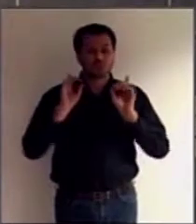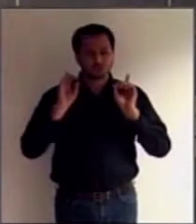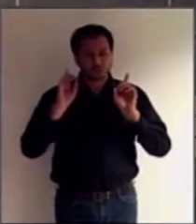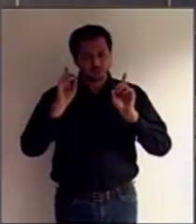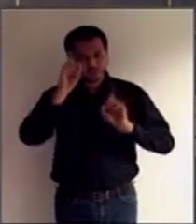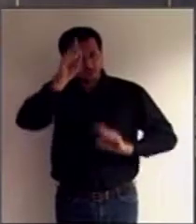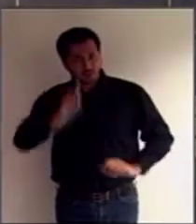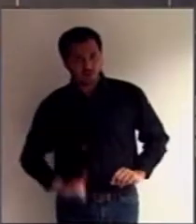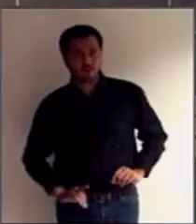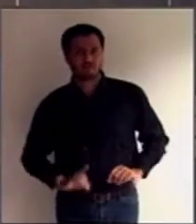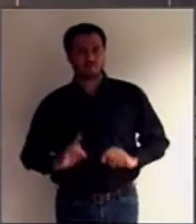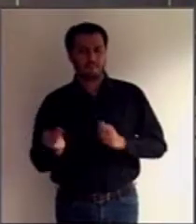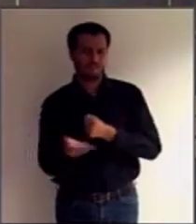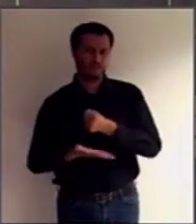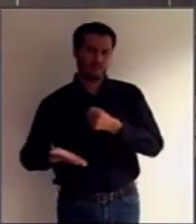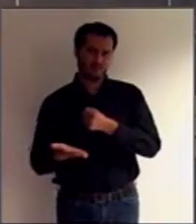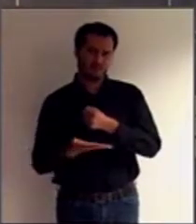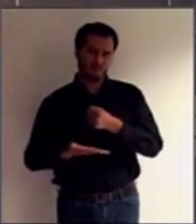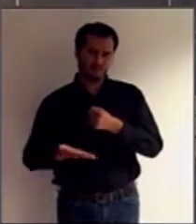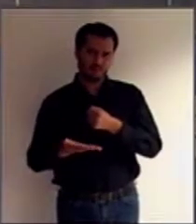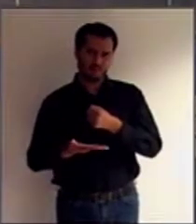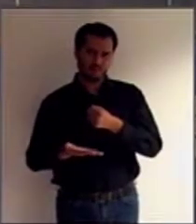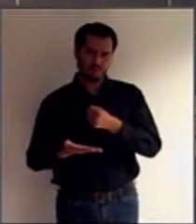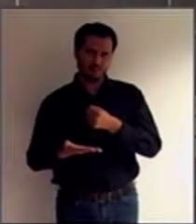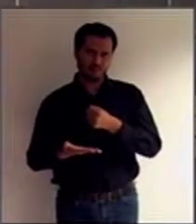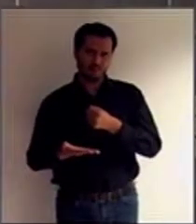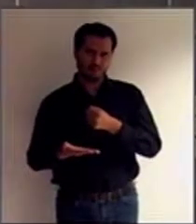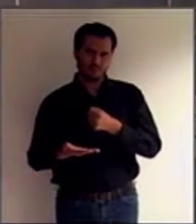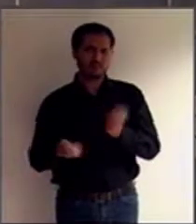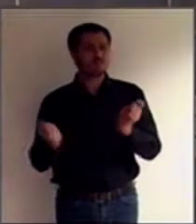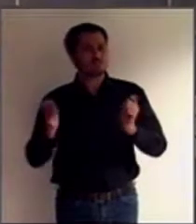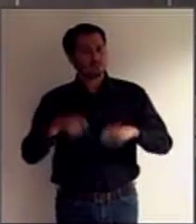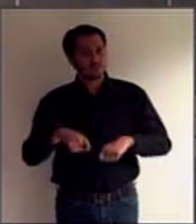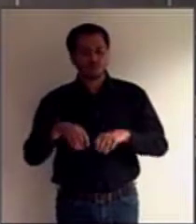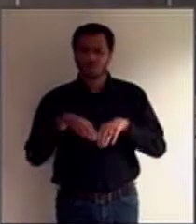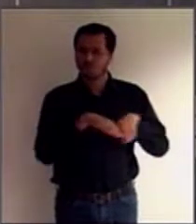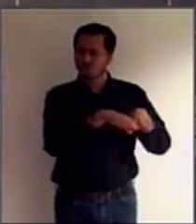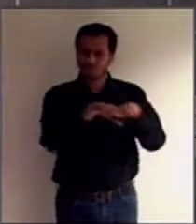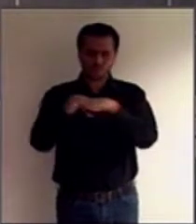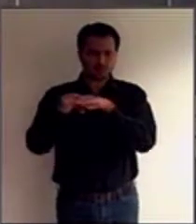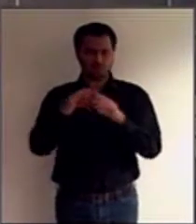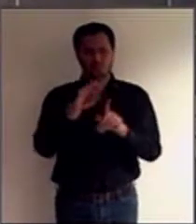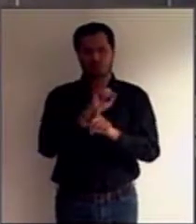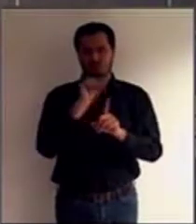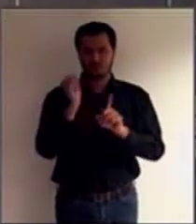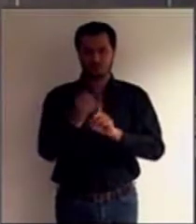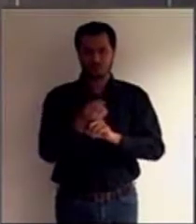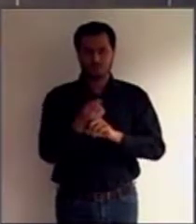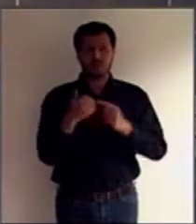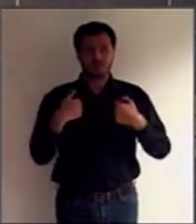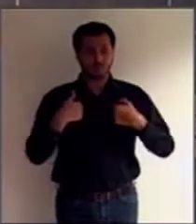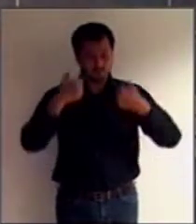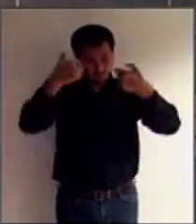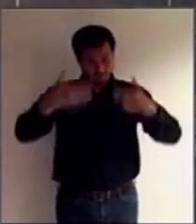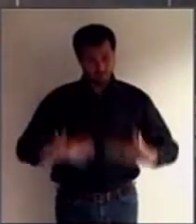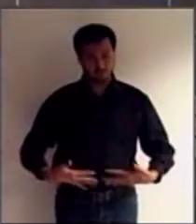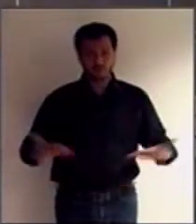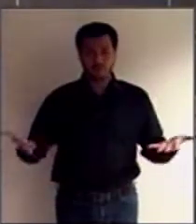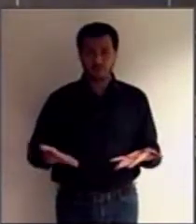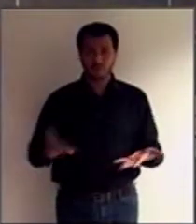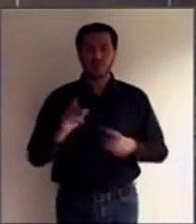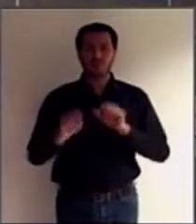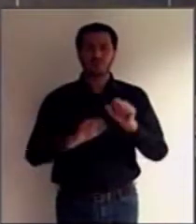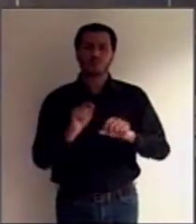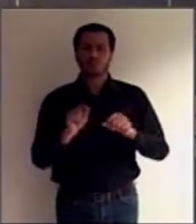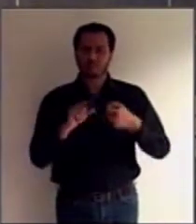básicos. essenciais para conseguir a igualdade de oportunidade com a sociedade. Aqui eu vou descrever o que é que